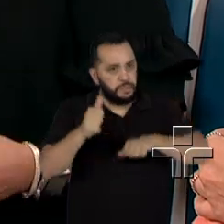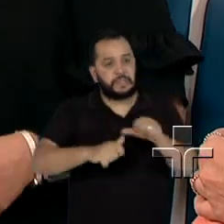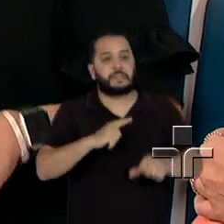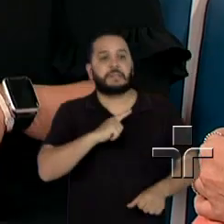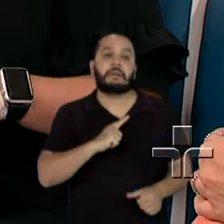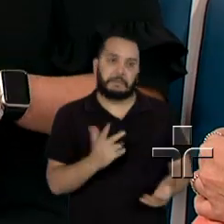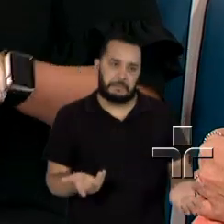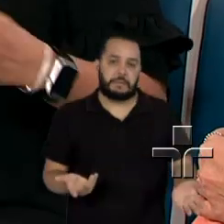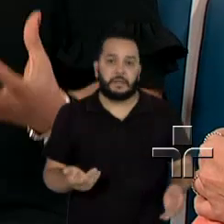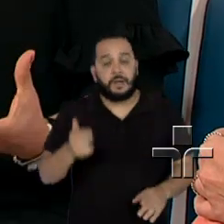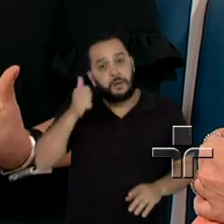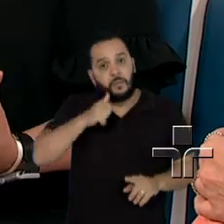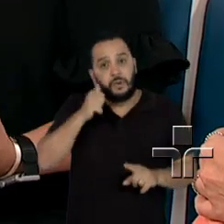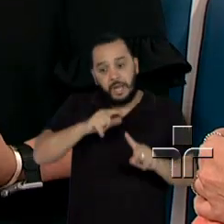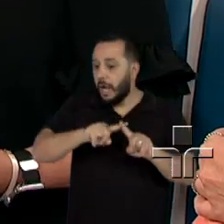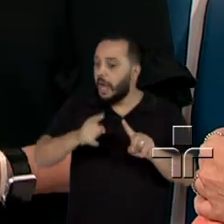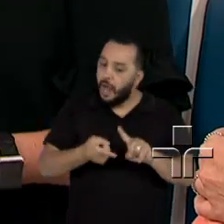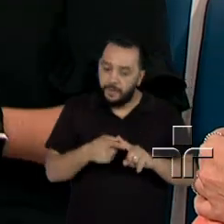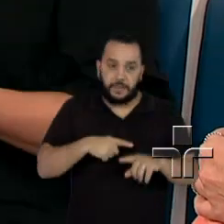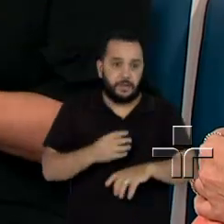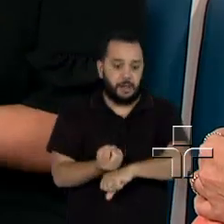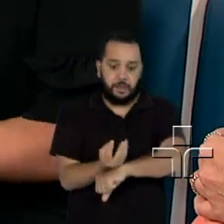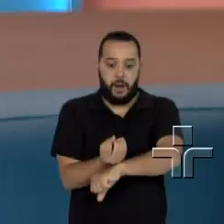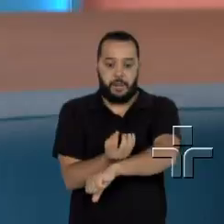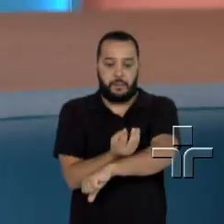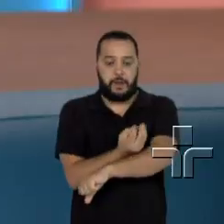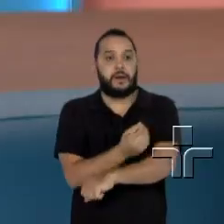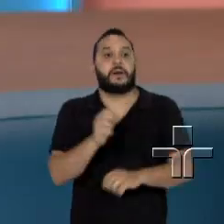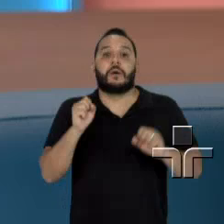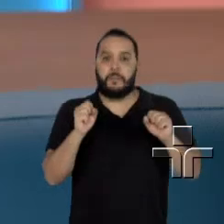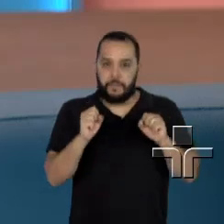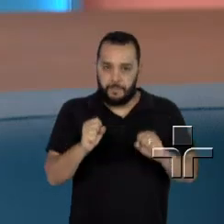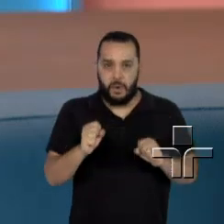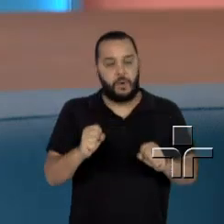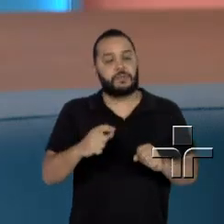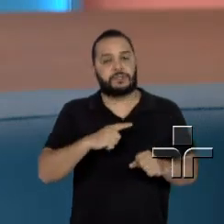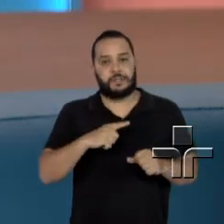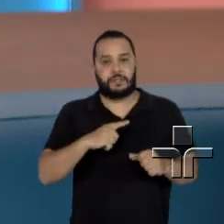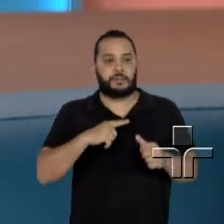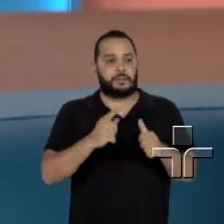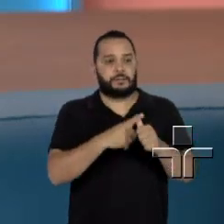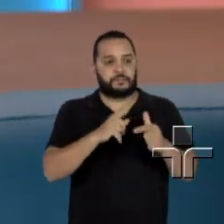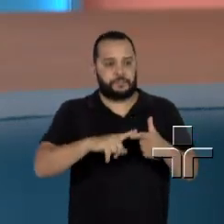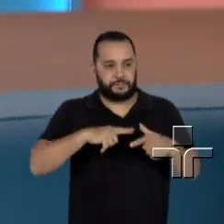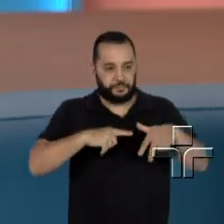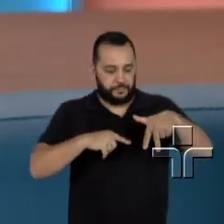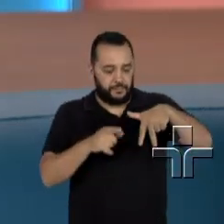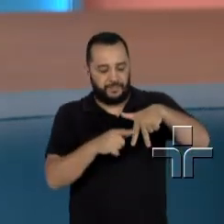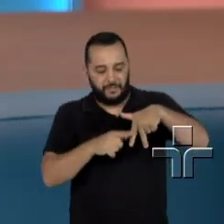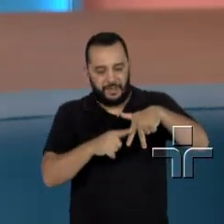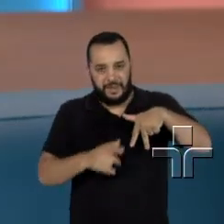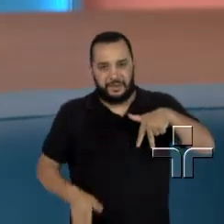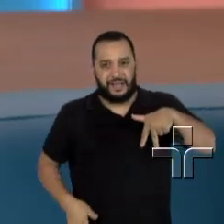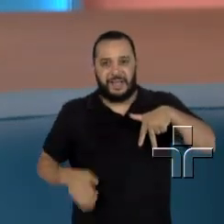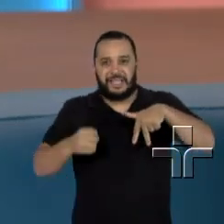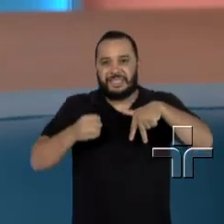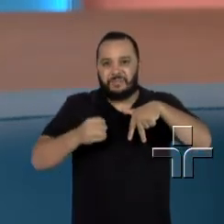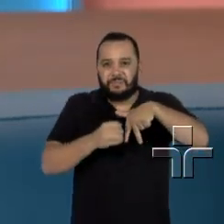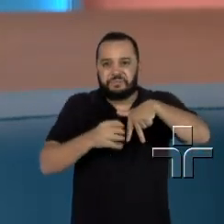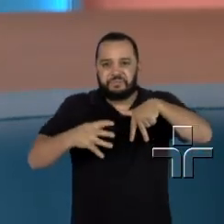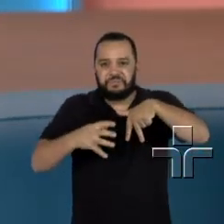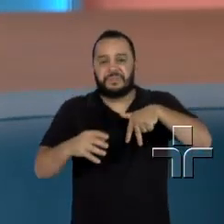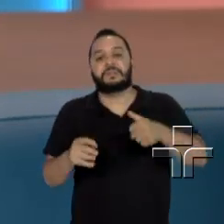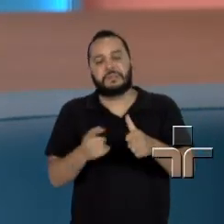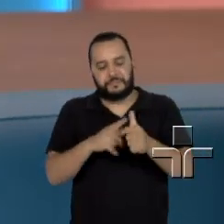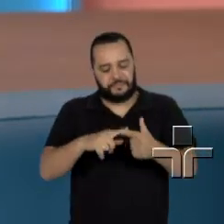mulher grávida, ela tem uma bomba de hormônios, então ela pode ter um risco maior de trombose, um risco maior de desenvolver pré-eclâmpsia, de pressão